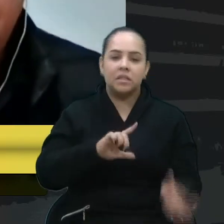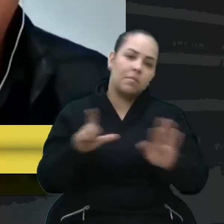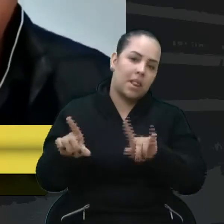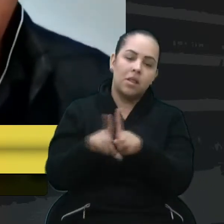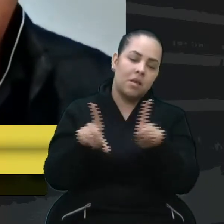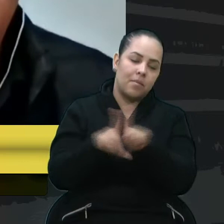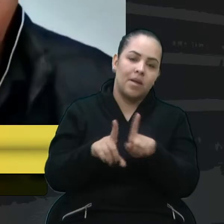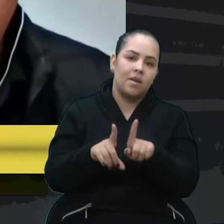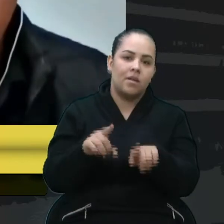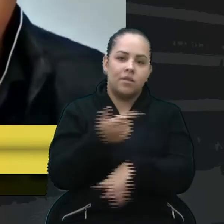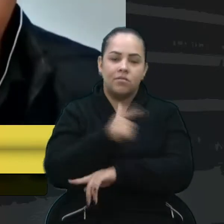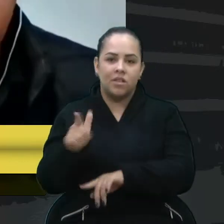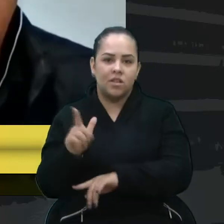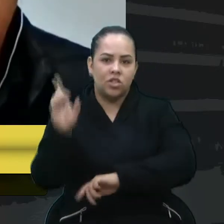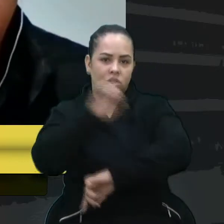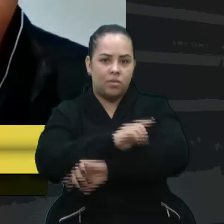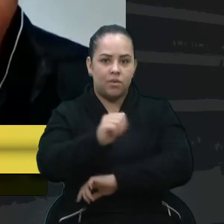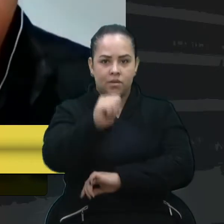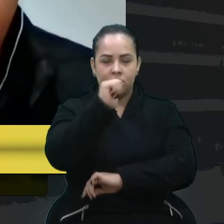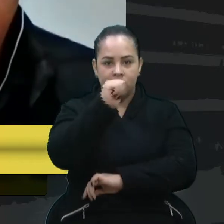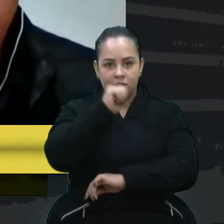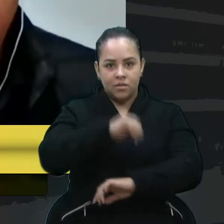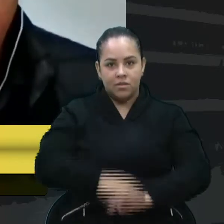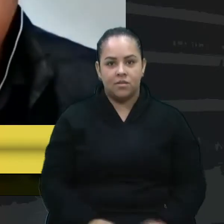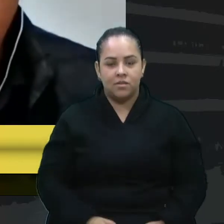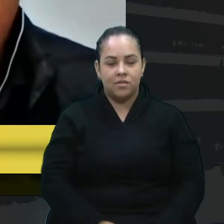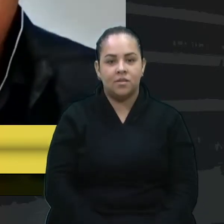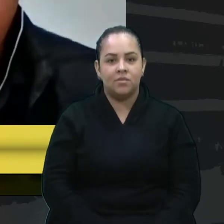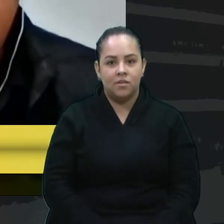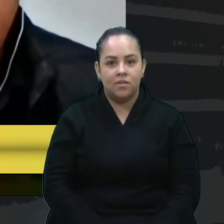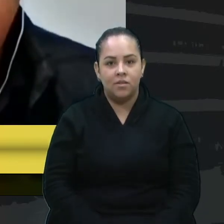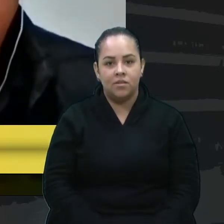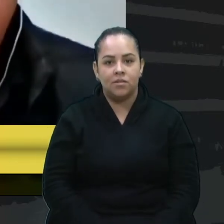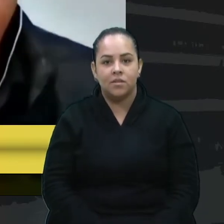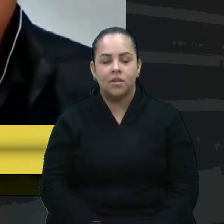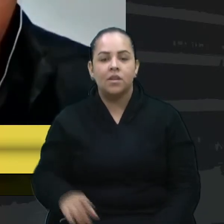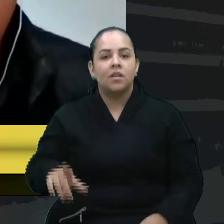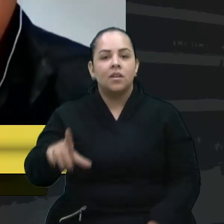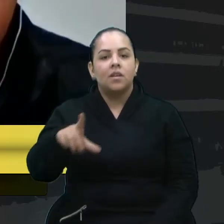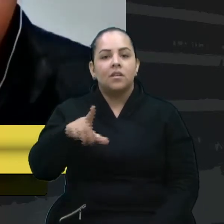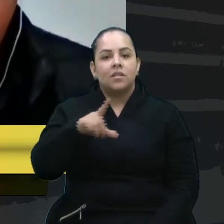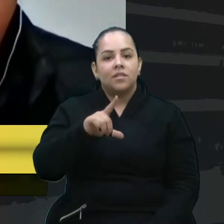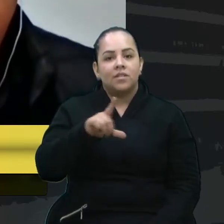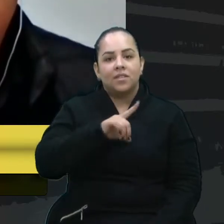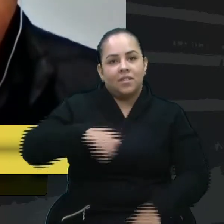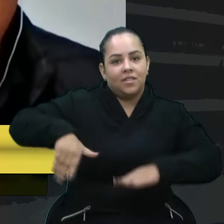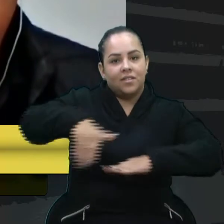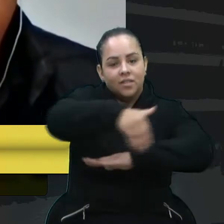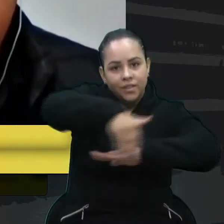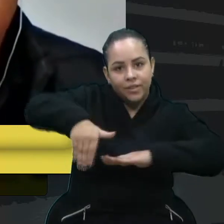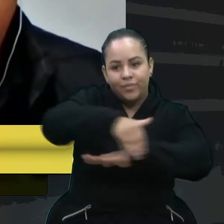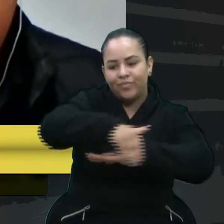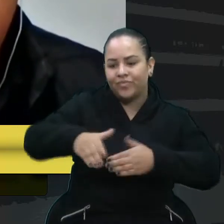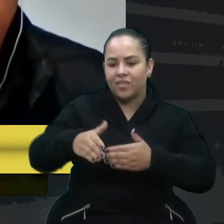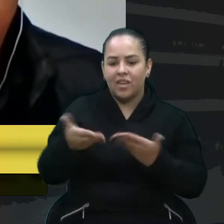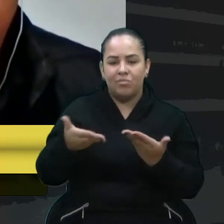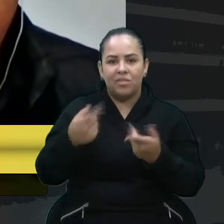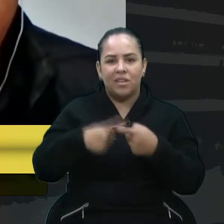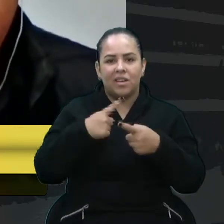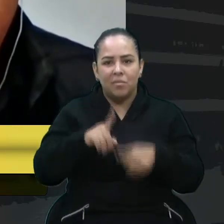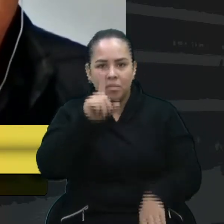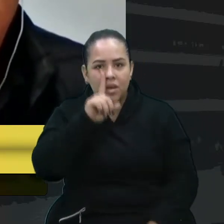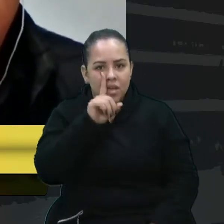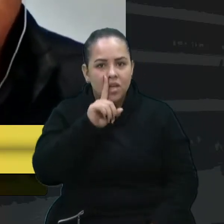não há dia para o alcoolizado, infelizmente, pegar seu carro e sair pelas ruas e botando as famílias em